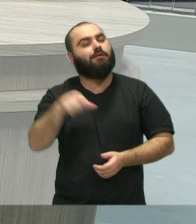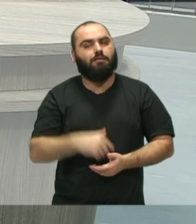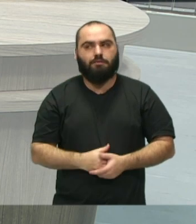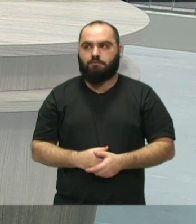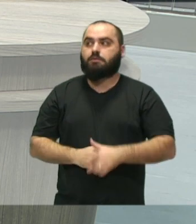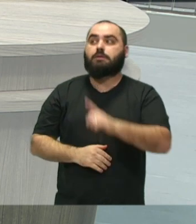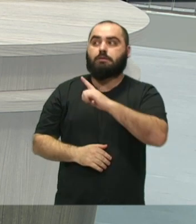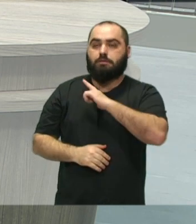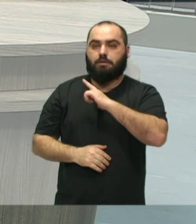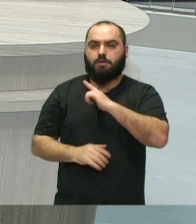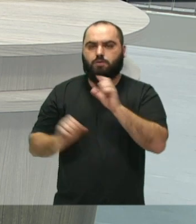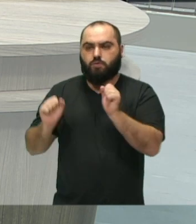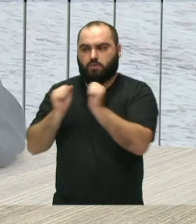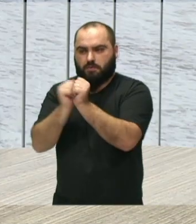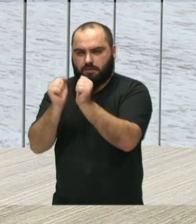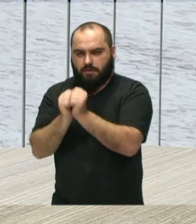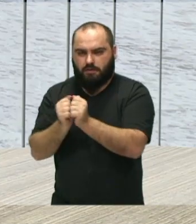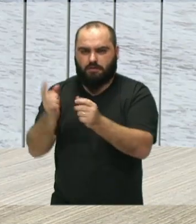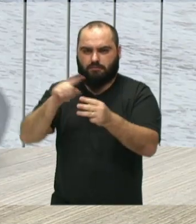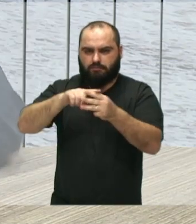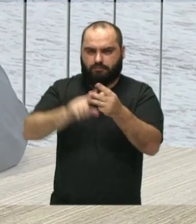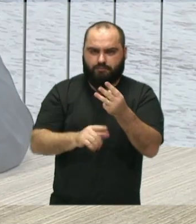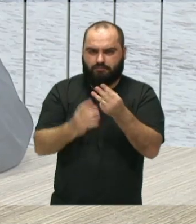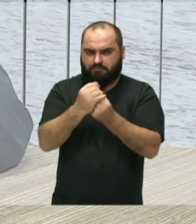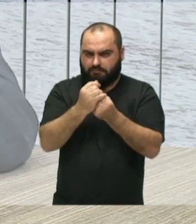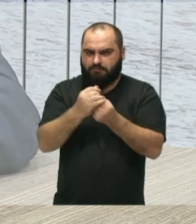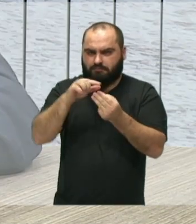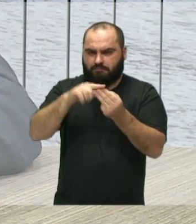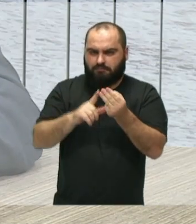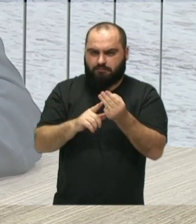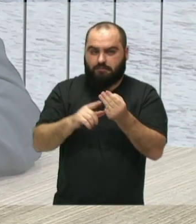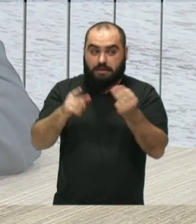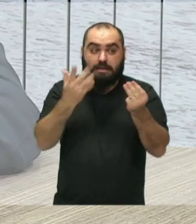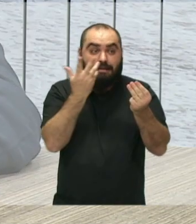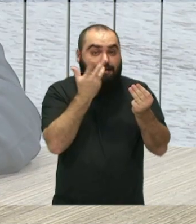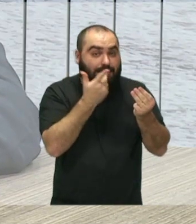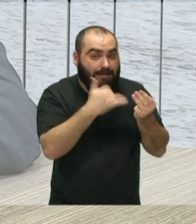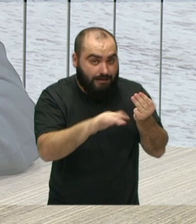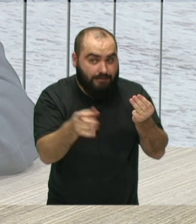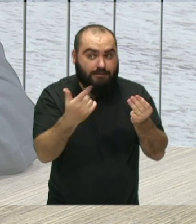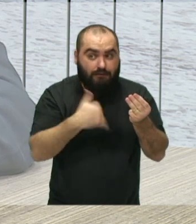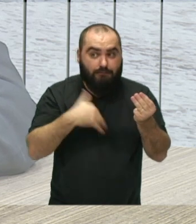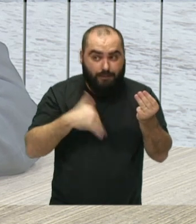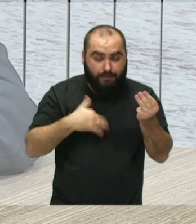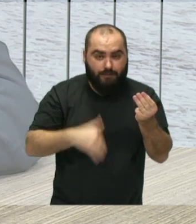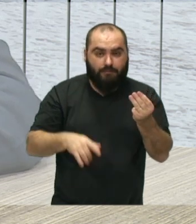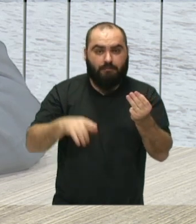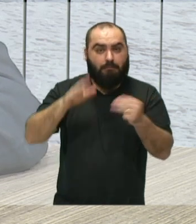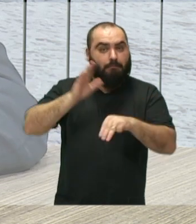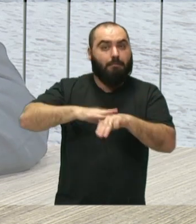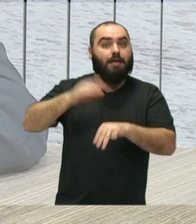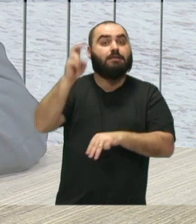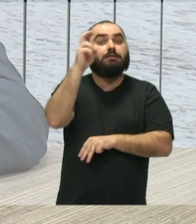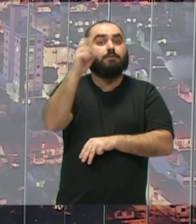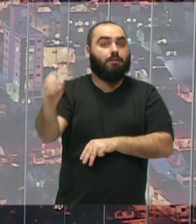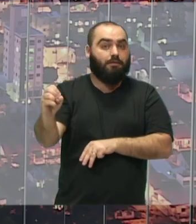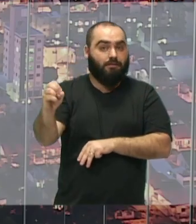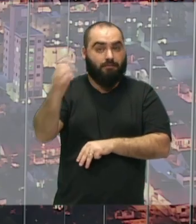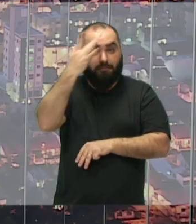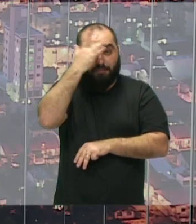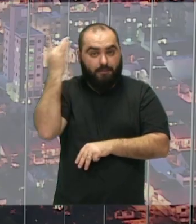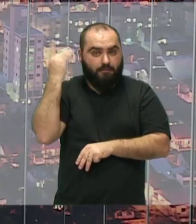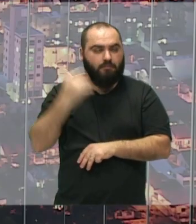temos aí, se juntar a banda do conservatório, grupo de show, os professores, e também as crianças que vão tocar, dá mais de 50 músicos. Vai ser o